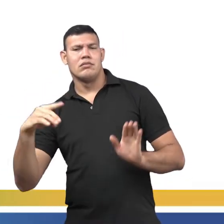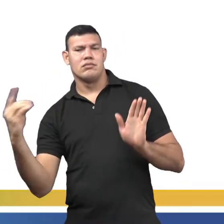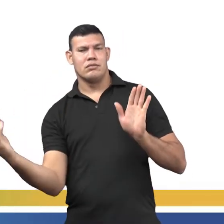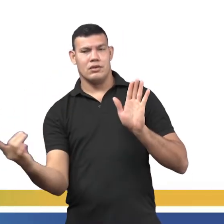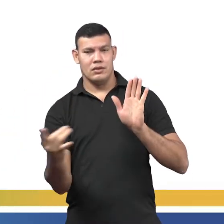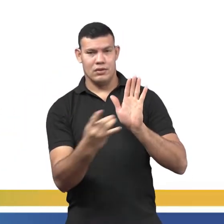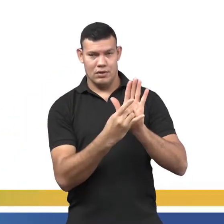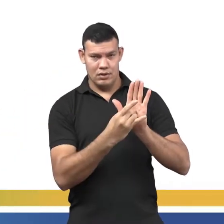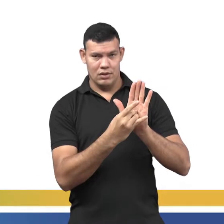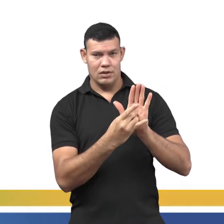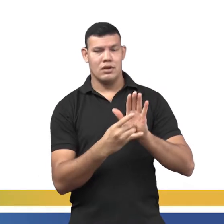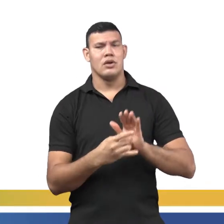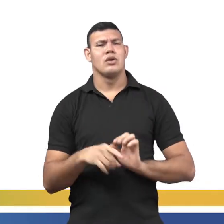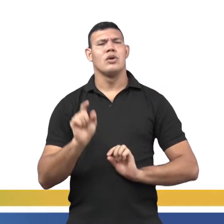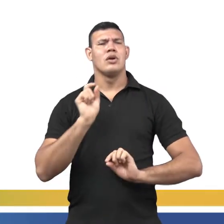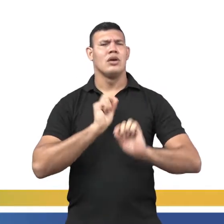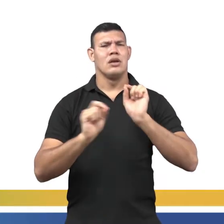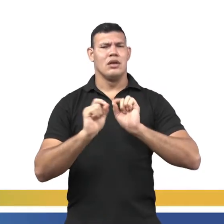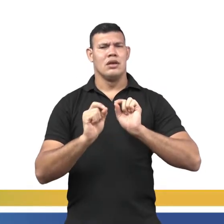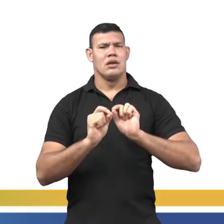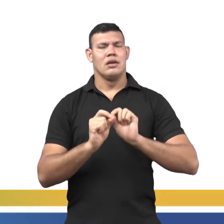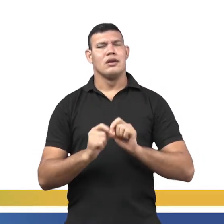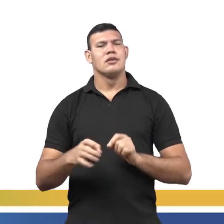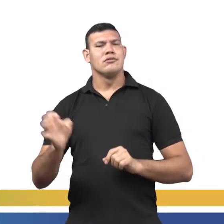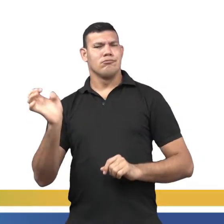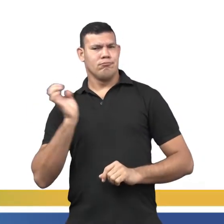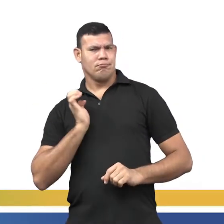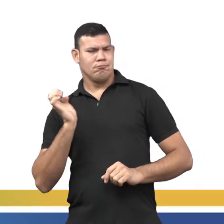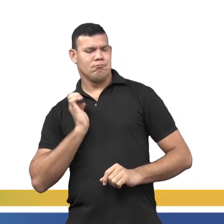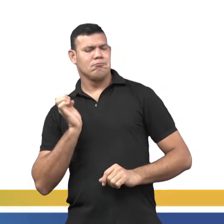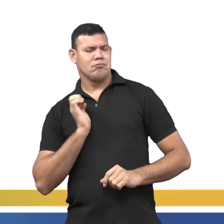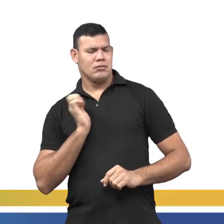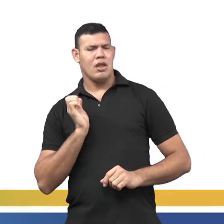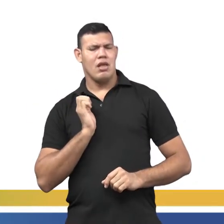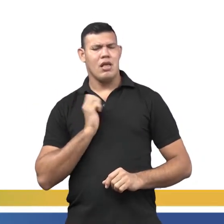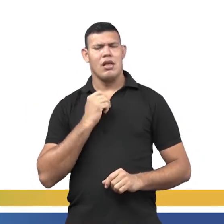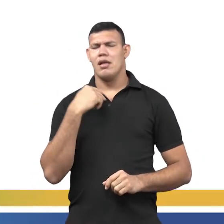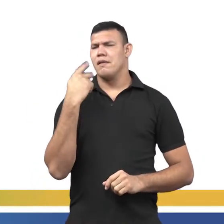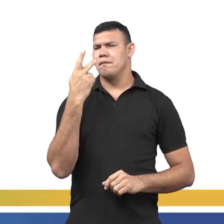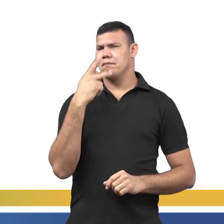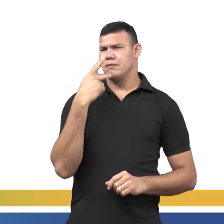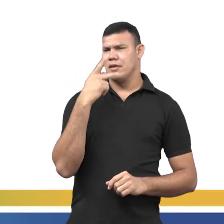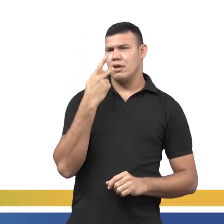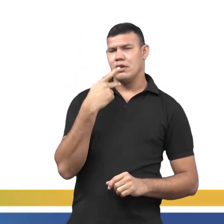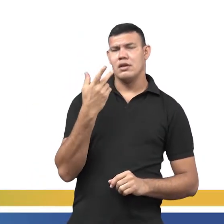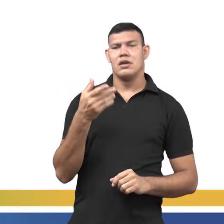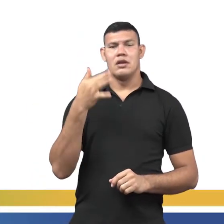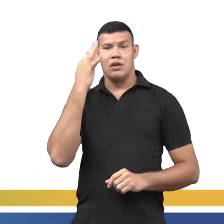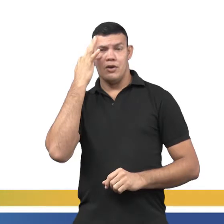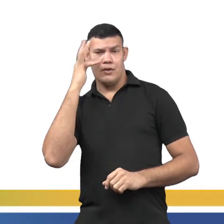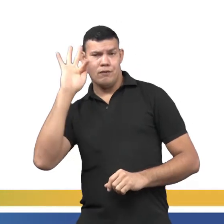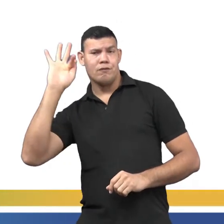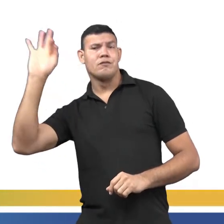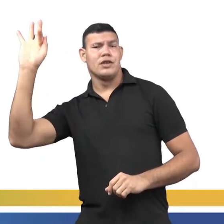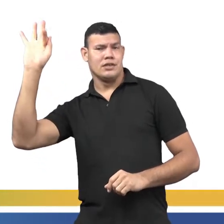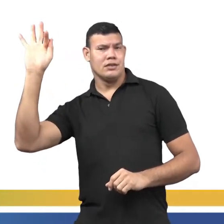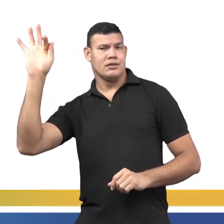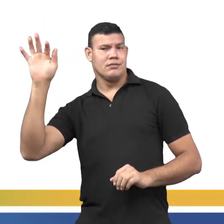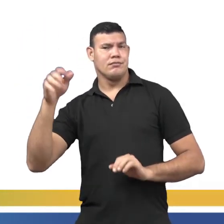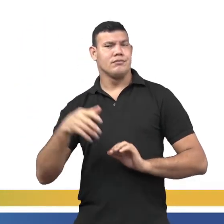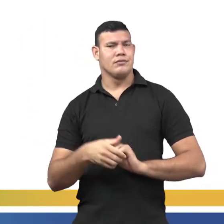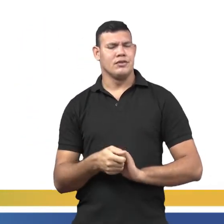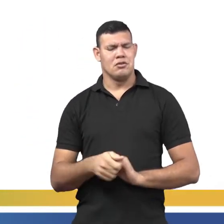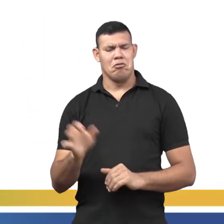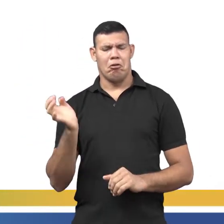e as pessoas mais ricas e imponentes, né? Então, como vocês podem ver aí na imagem, o francês era